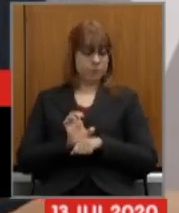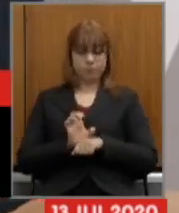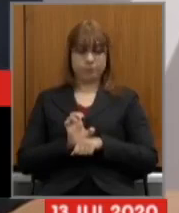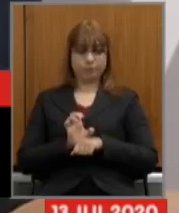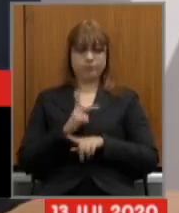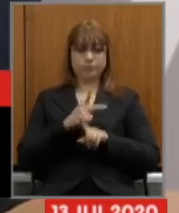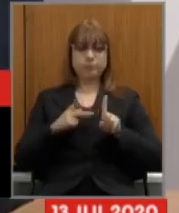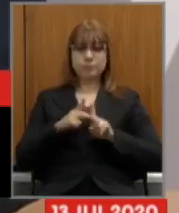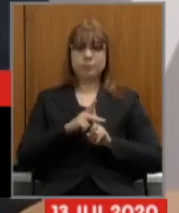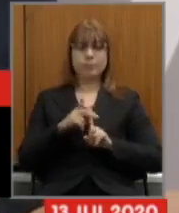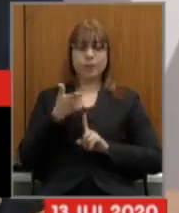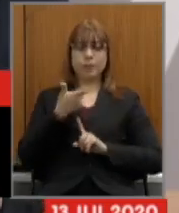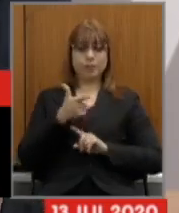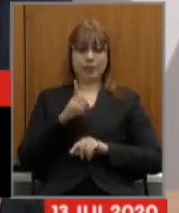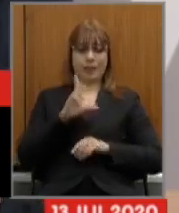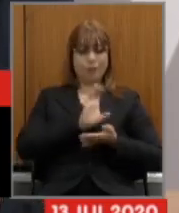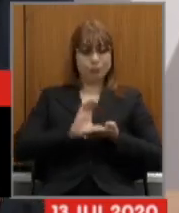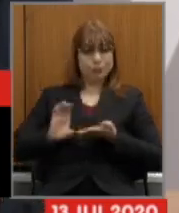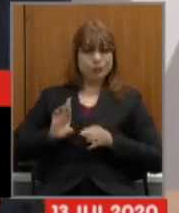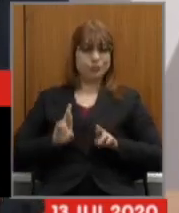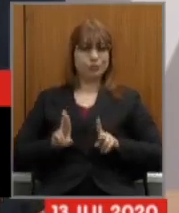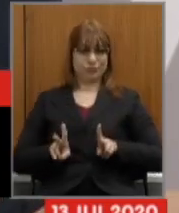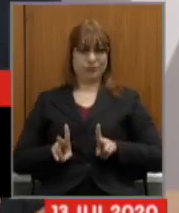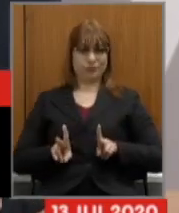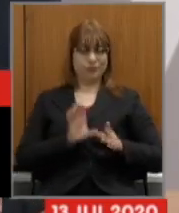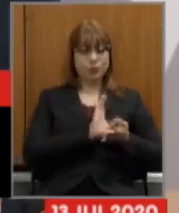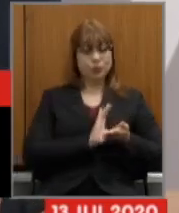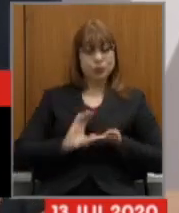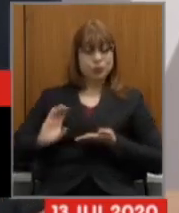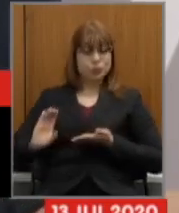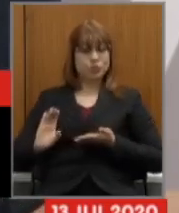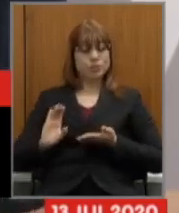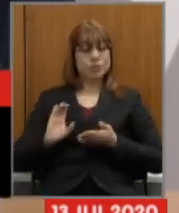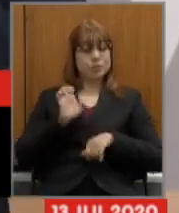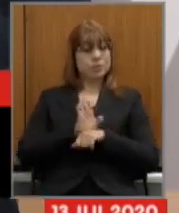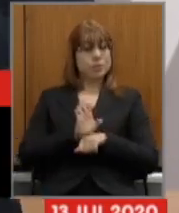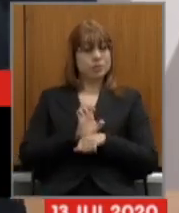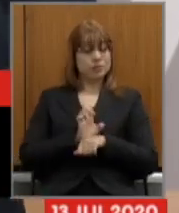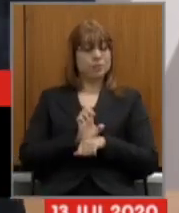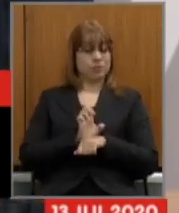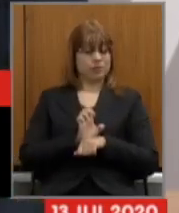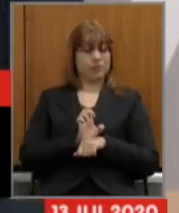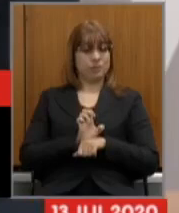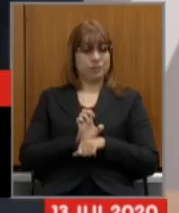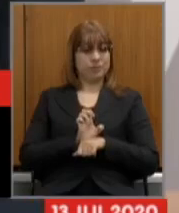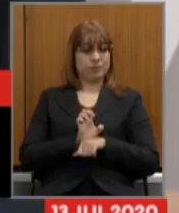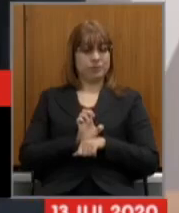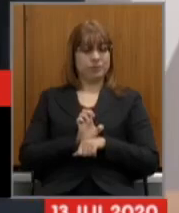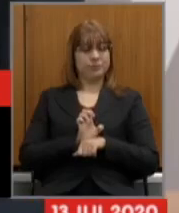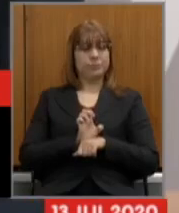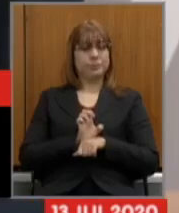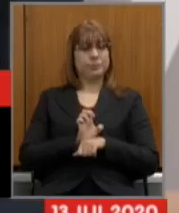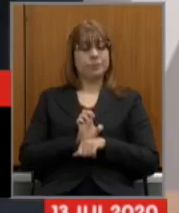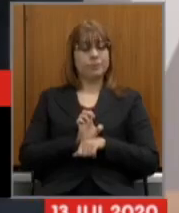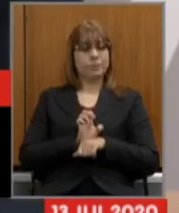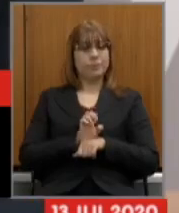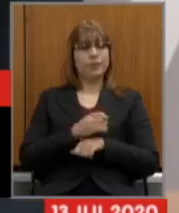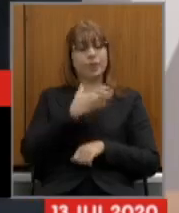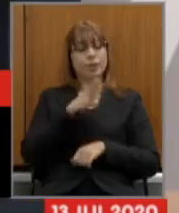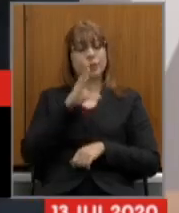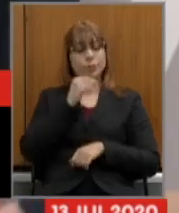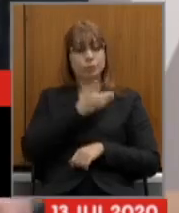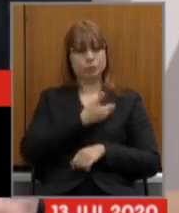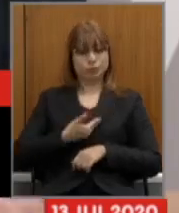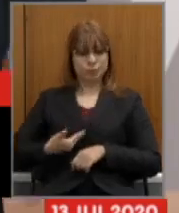portanto a fonte de custeio é diferente a fonte de custeio do Estado é essencialmente a contribuição do servidor e da parte